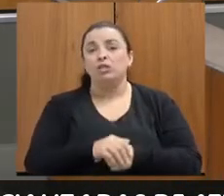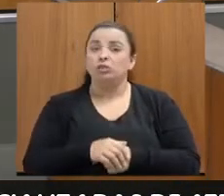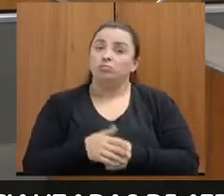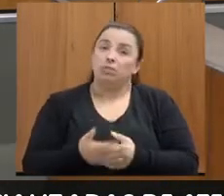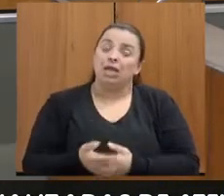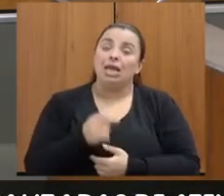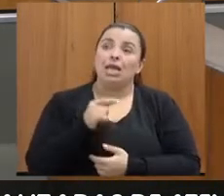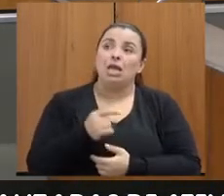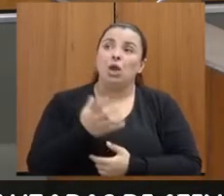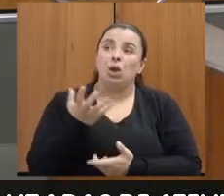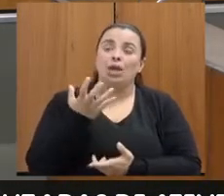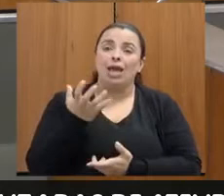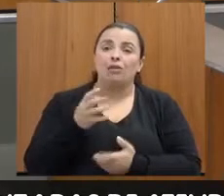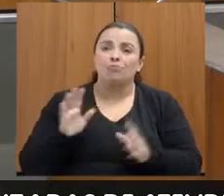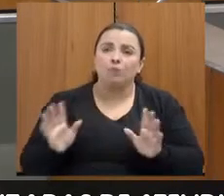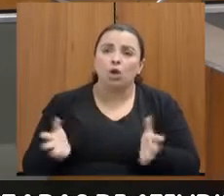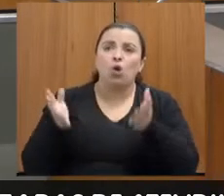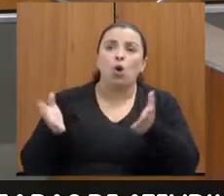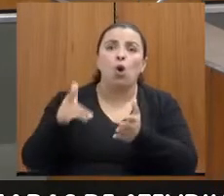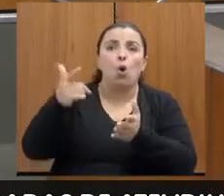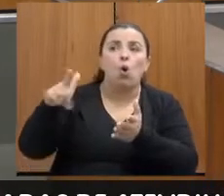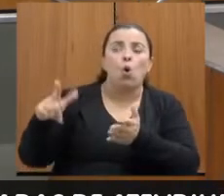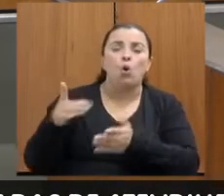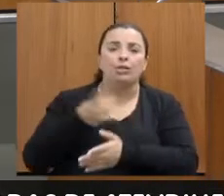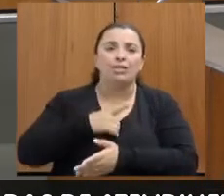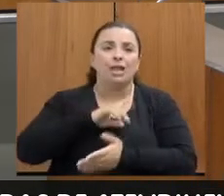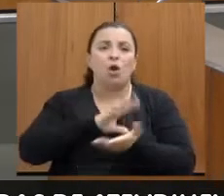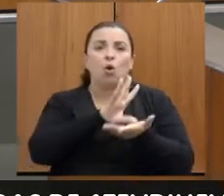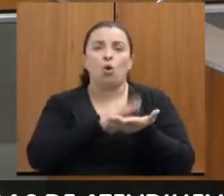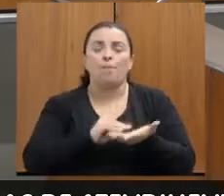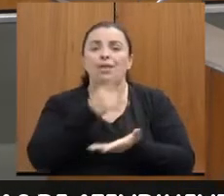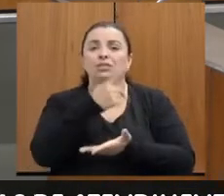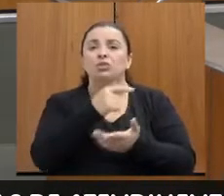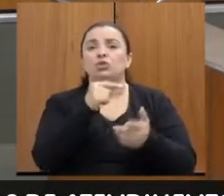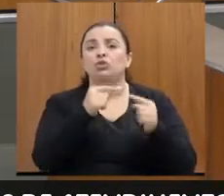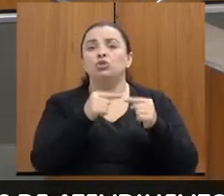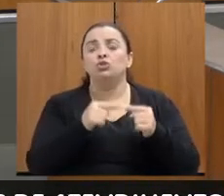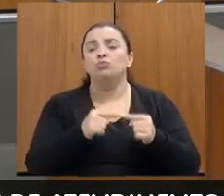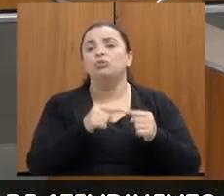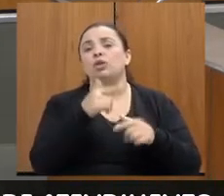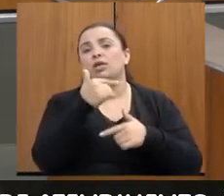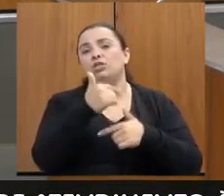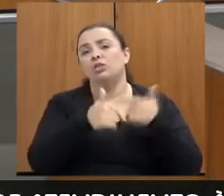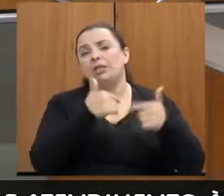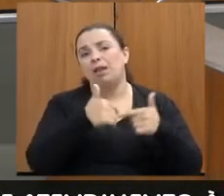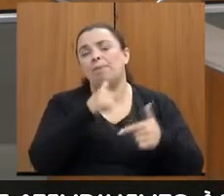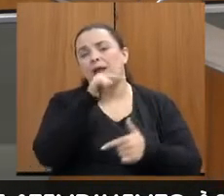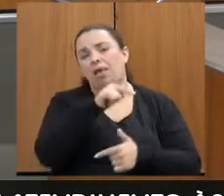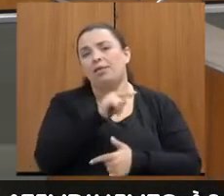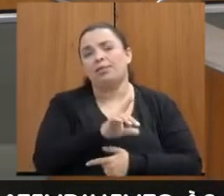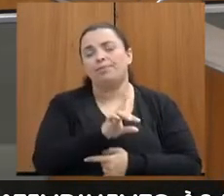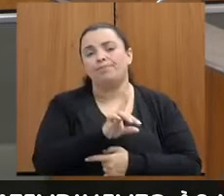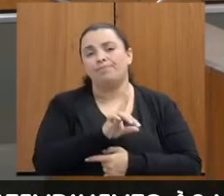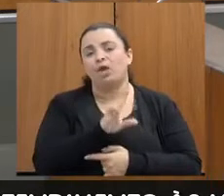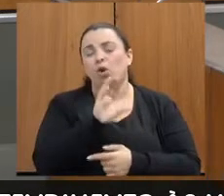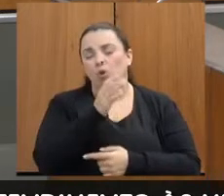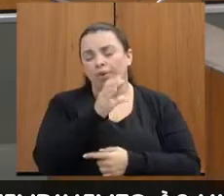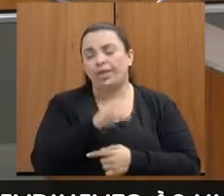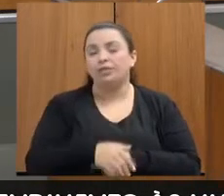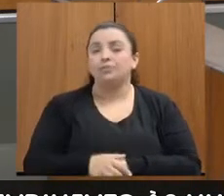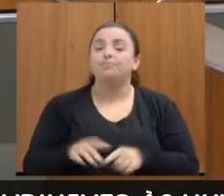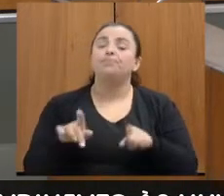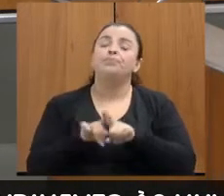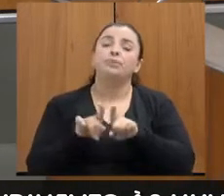consigam realizar trabalhos como o vocês vêm desenvolvendo aqui. Inclusive, queria registrar que nós convidamos também